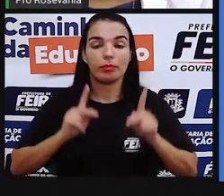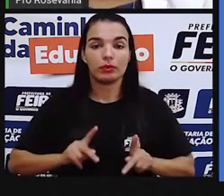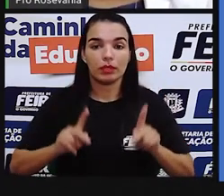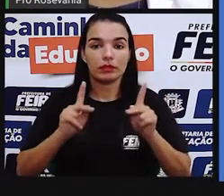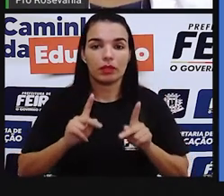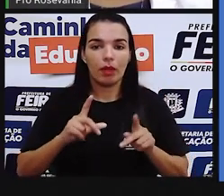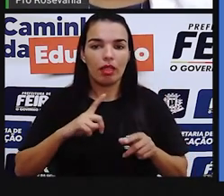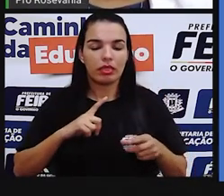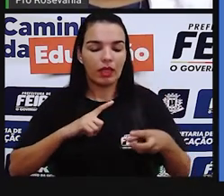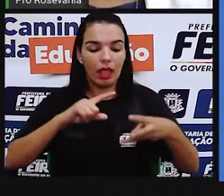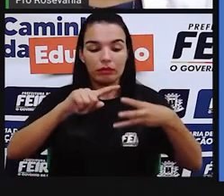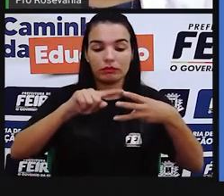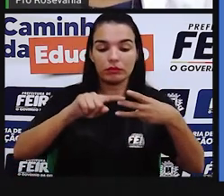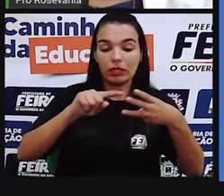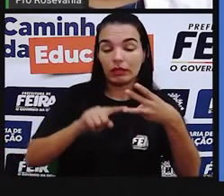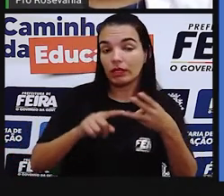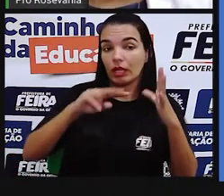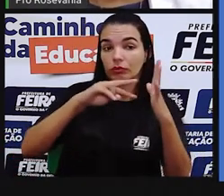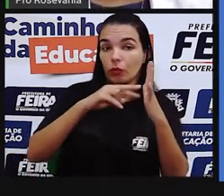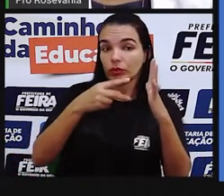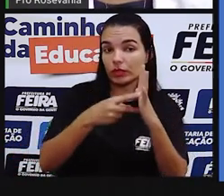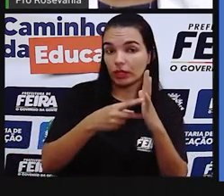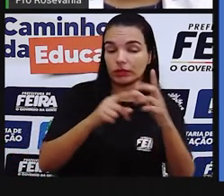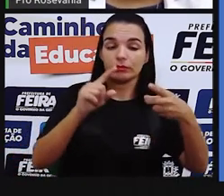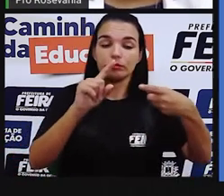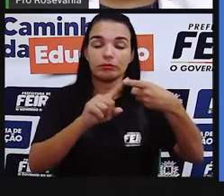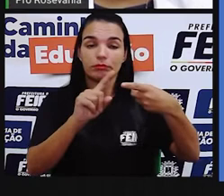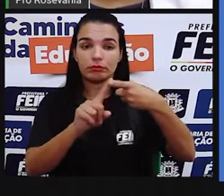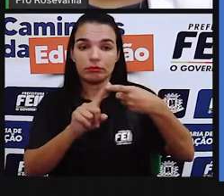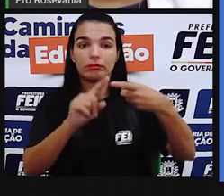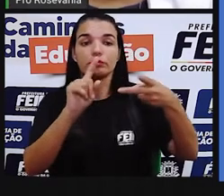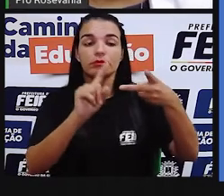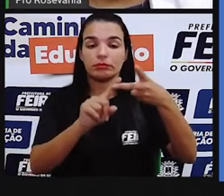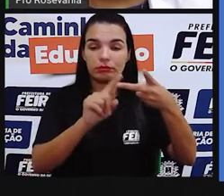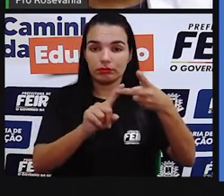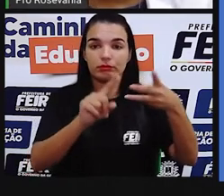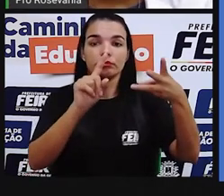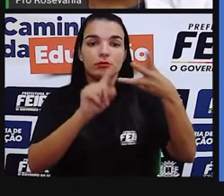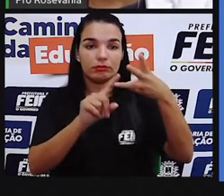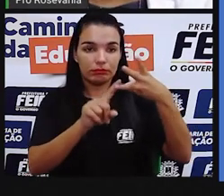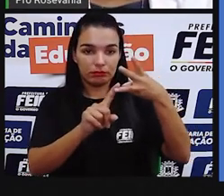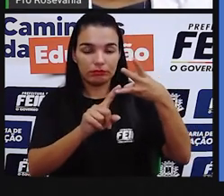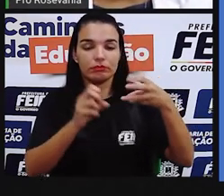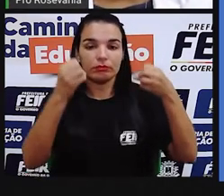vocês três definições, uma de biologia, uma de biologia e algo de